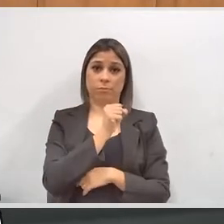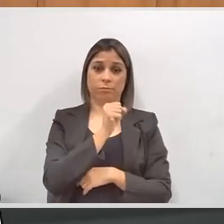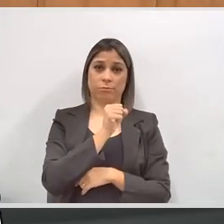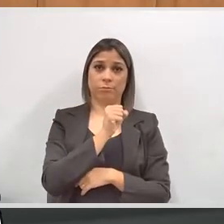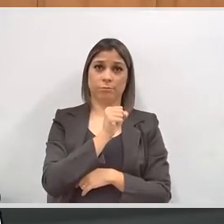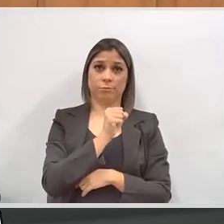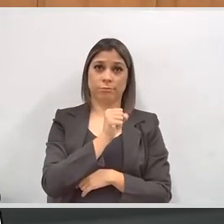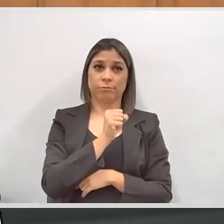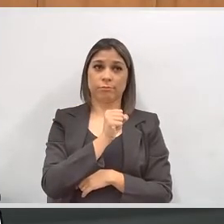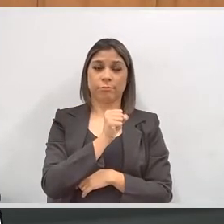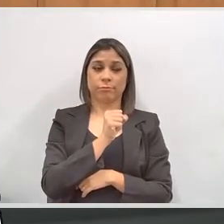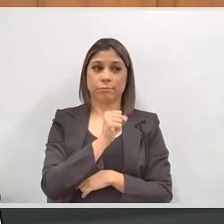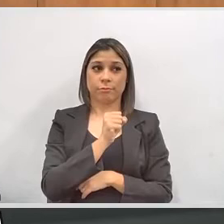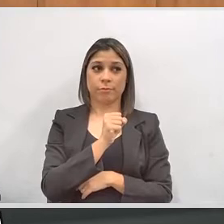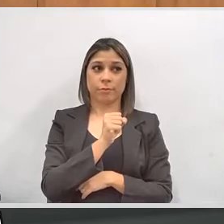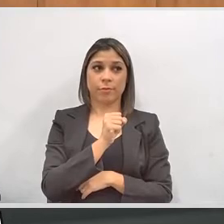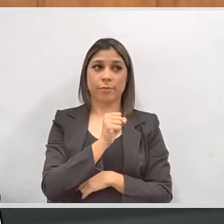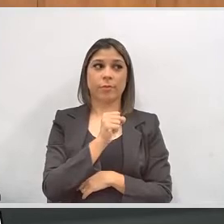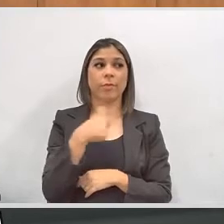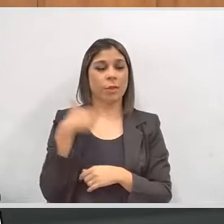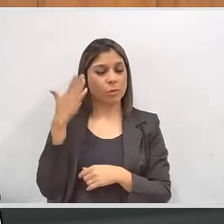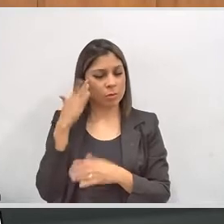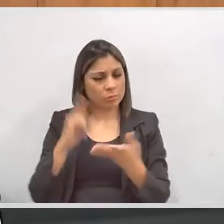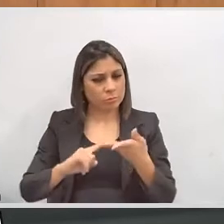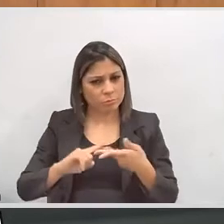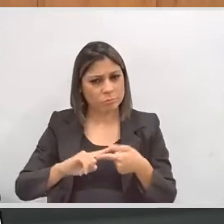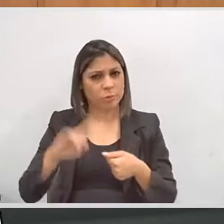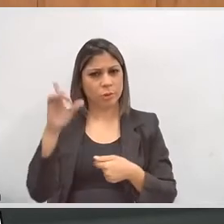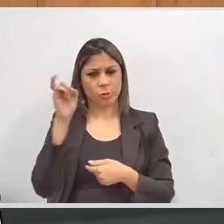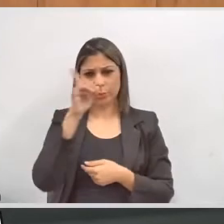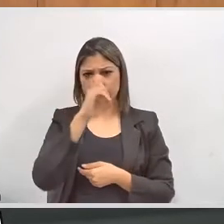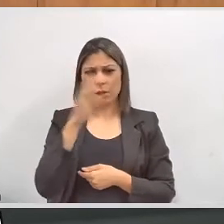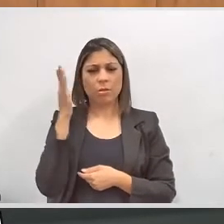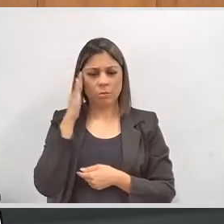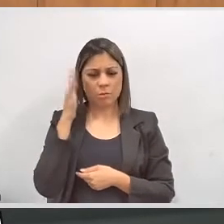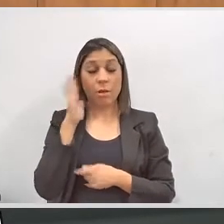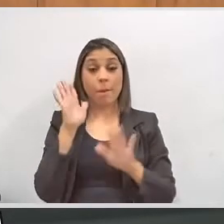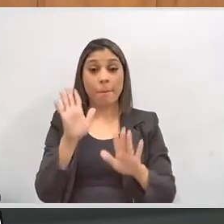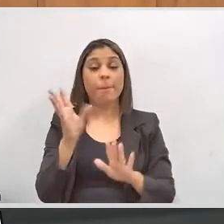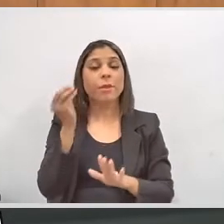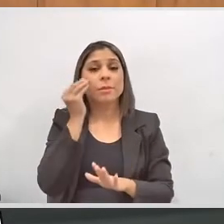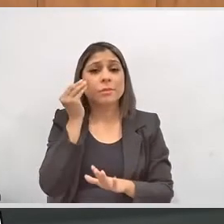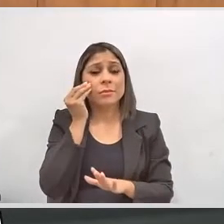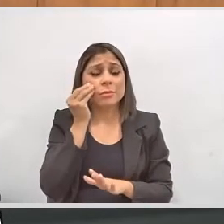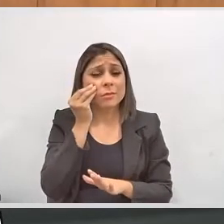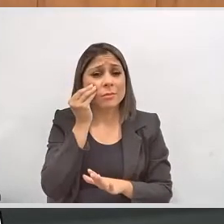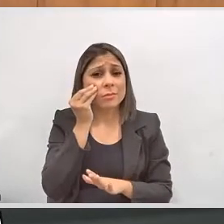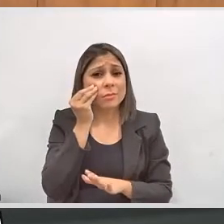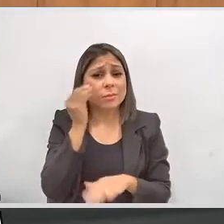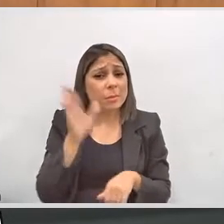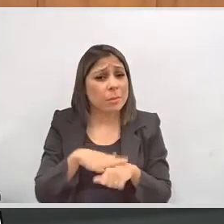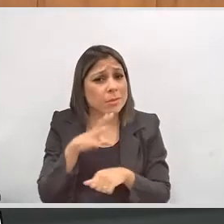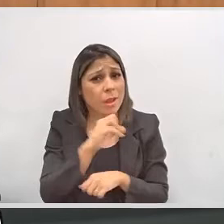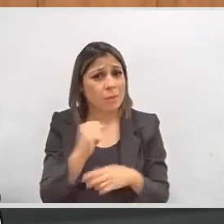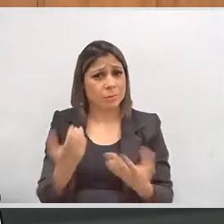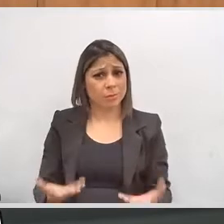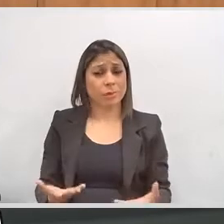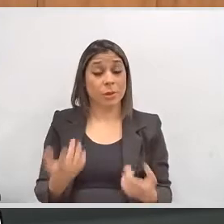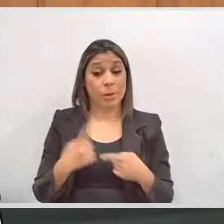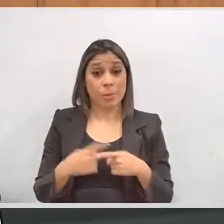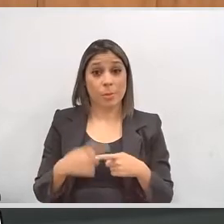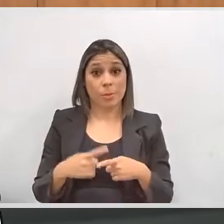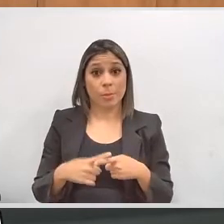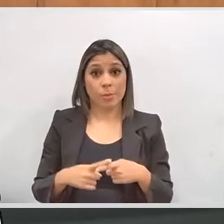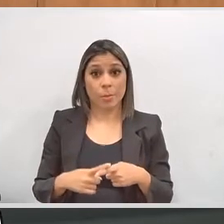rápida. isso estamos exortando. Eu sei, tem todas essas dificuldades, a gente sabe, mas, se possível, fazê-lo o mais rápido